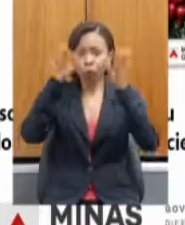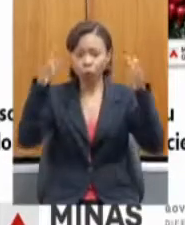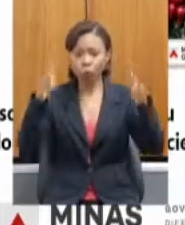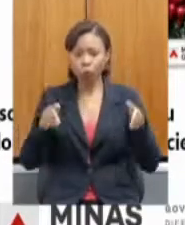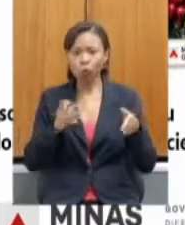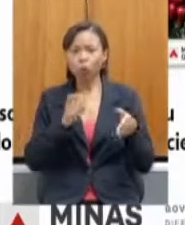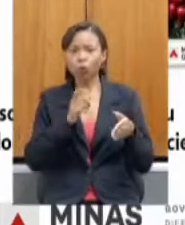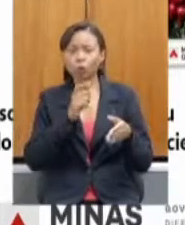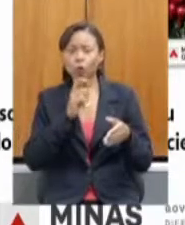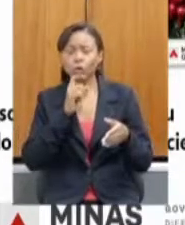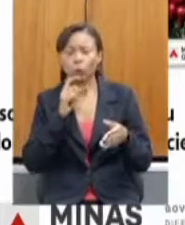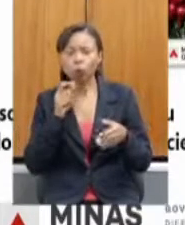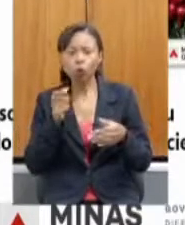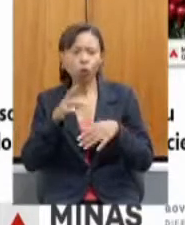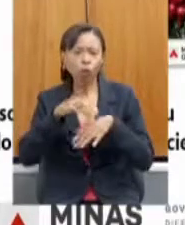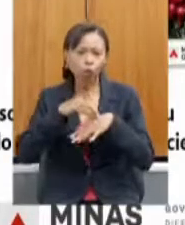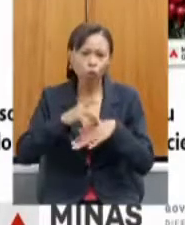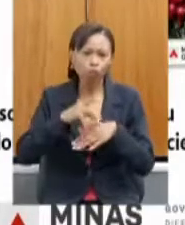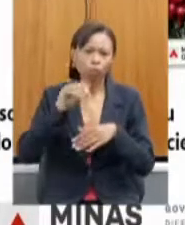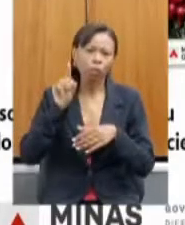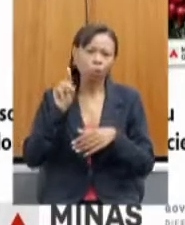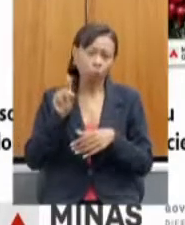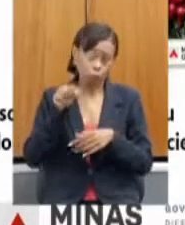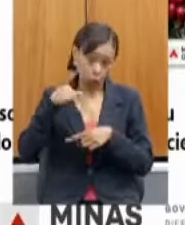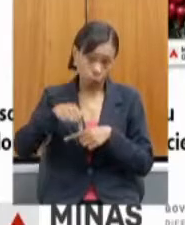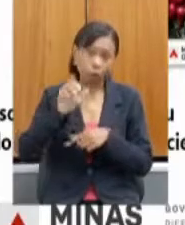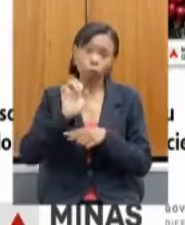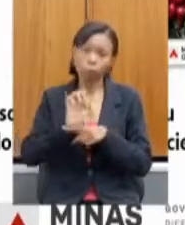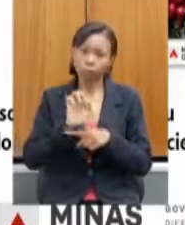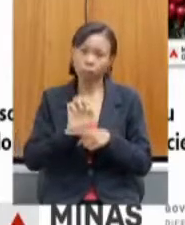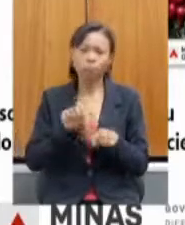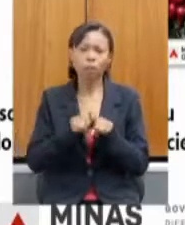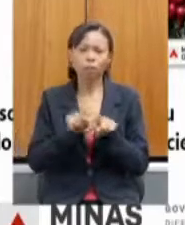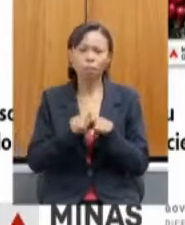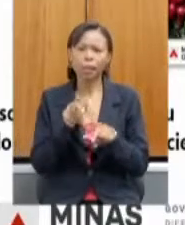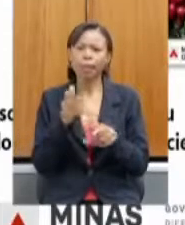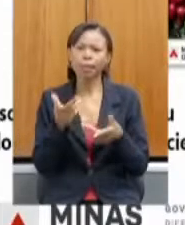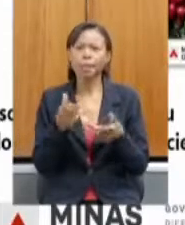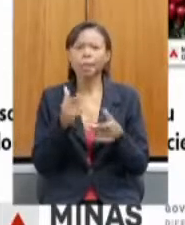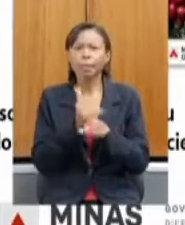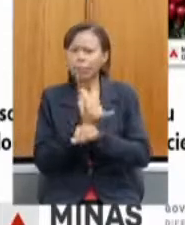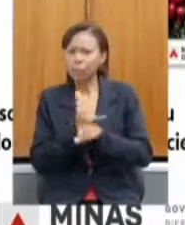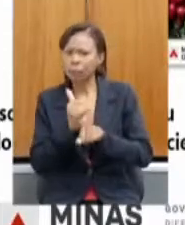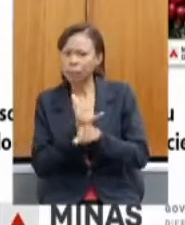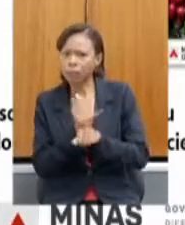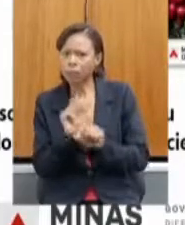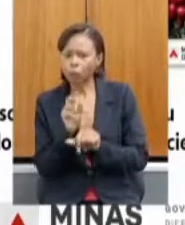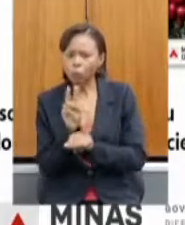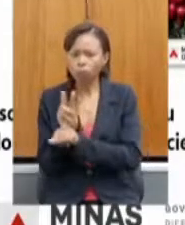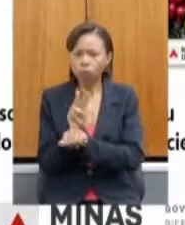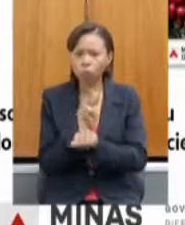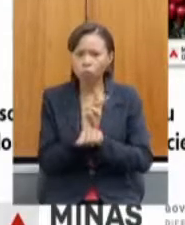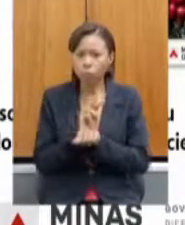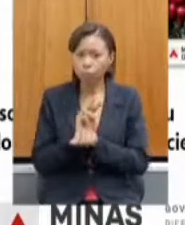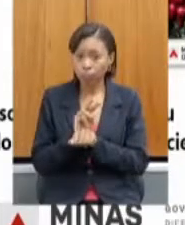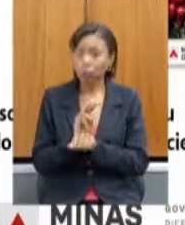Também tomamos todas as medidas de proteção à saúde dos empregados e da coletividade.